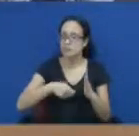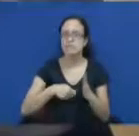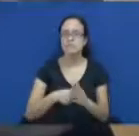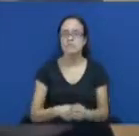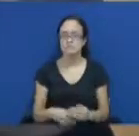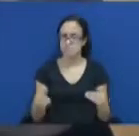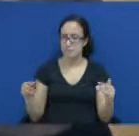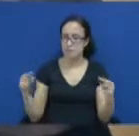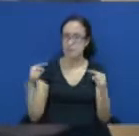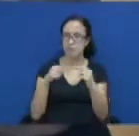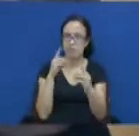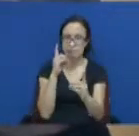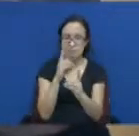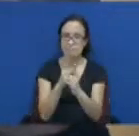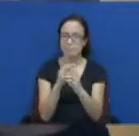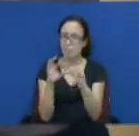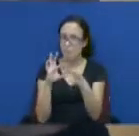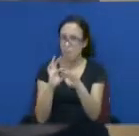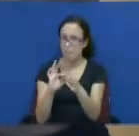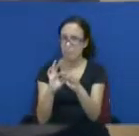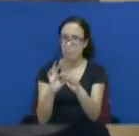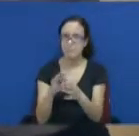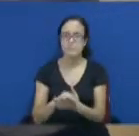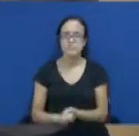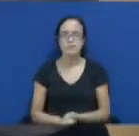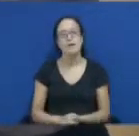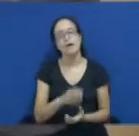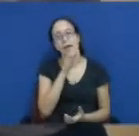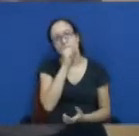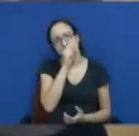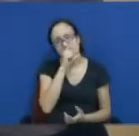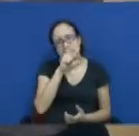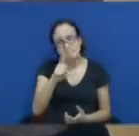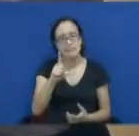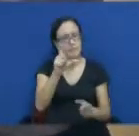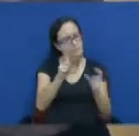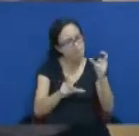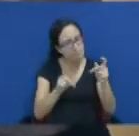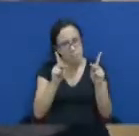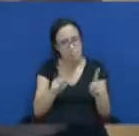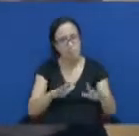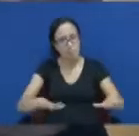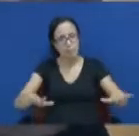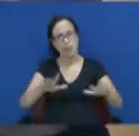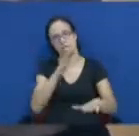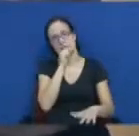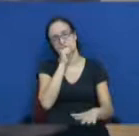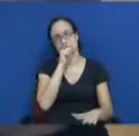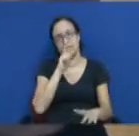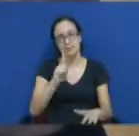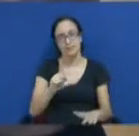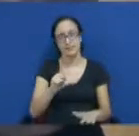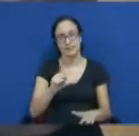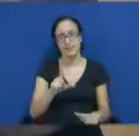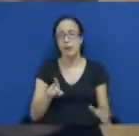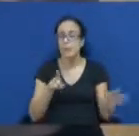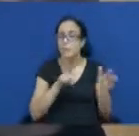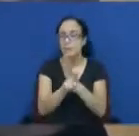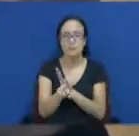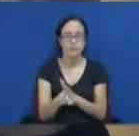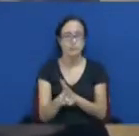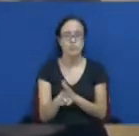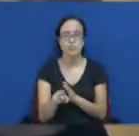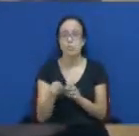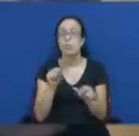cidadãos de Meirense que nos acompanham, a pergunta que faço nesse momento é o que mudou?